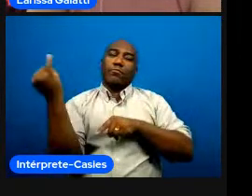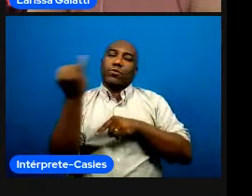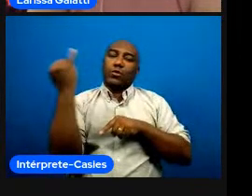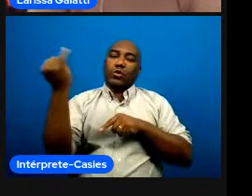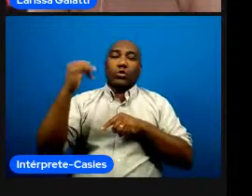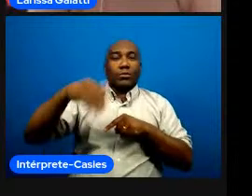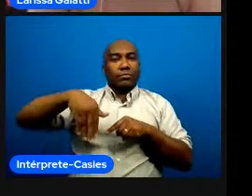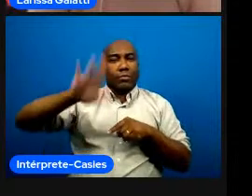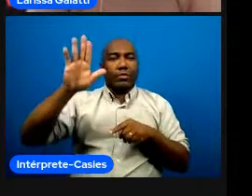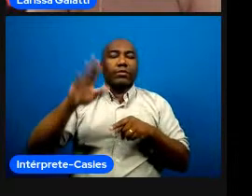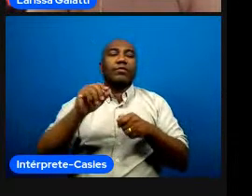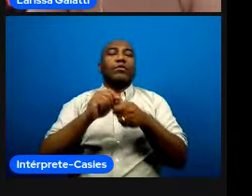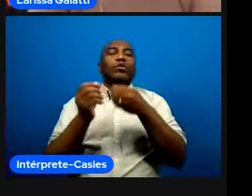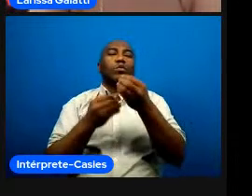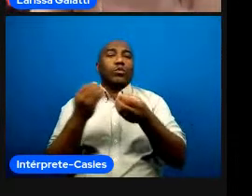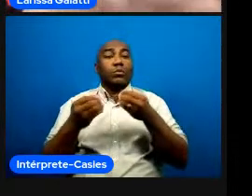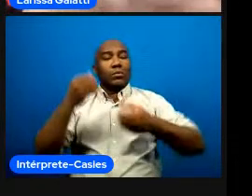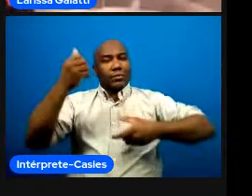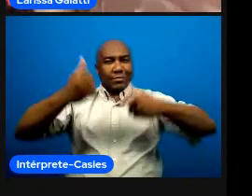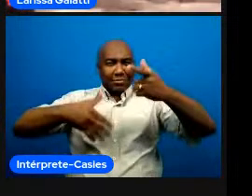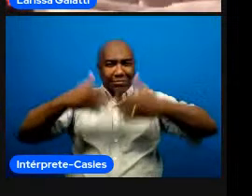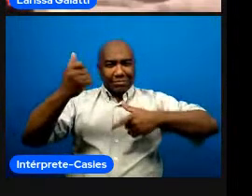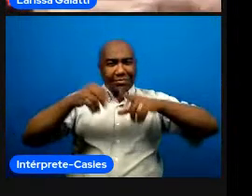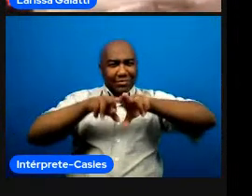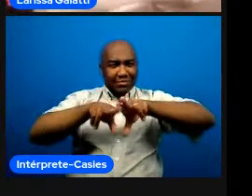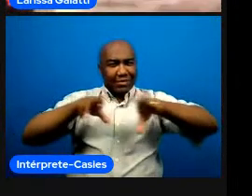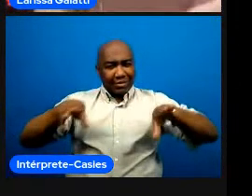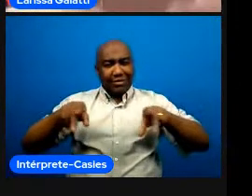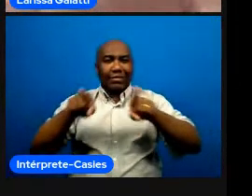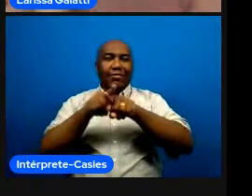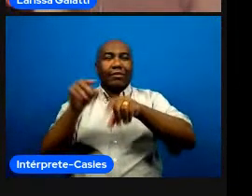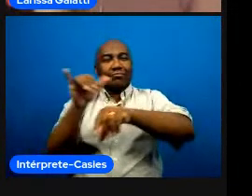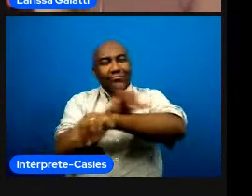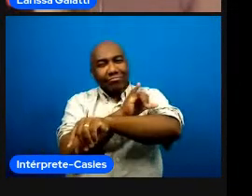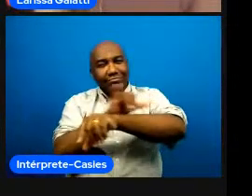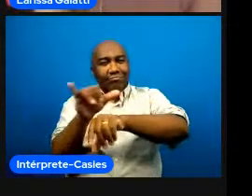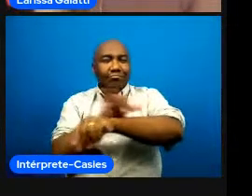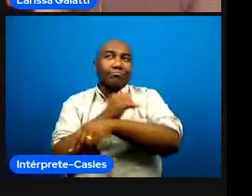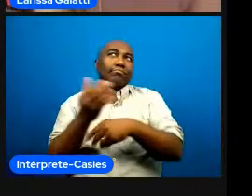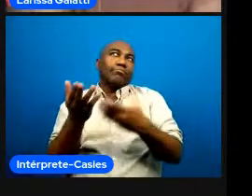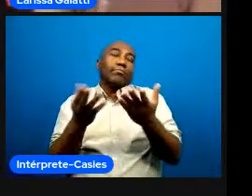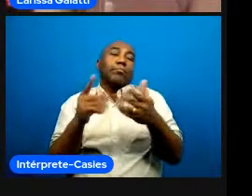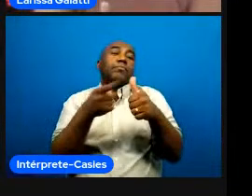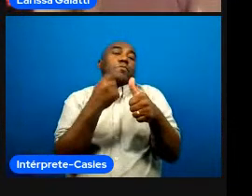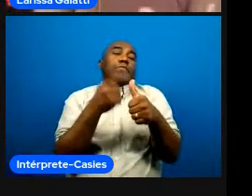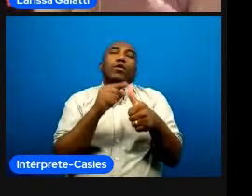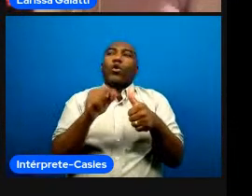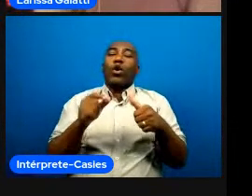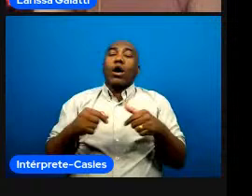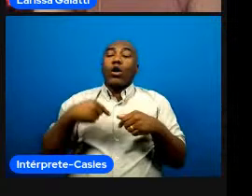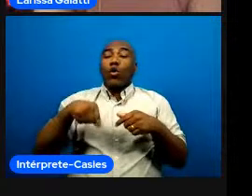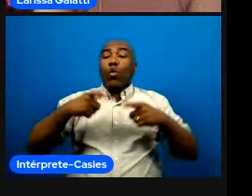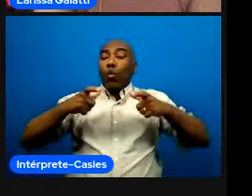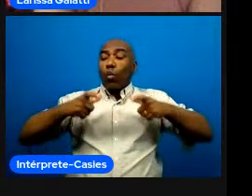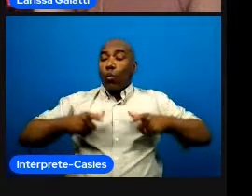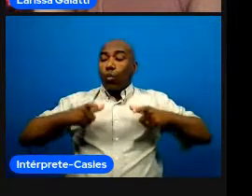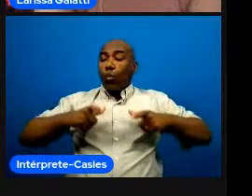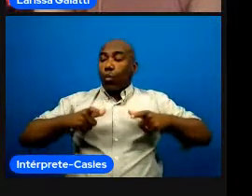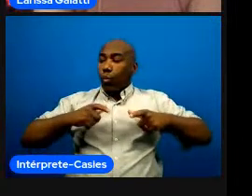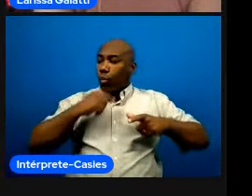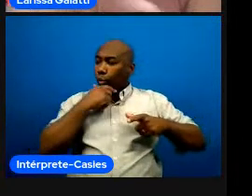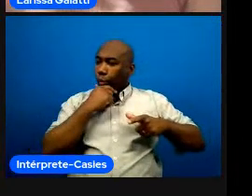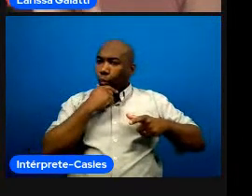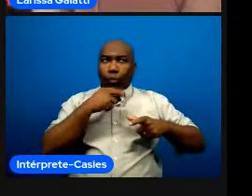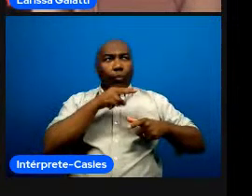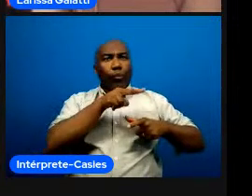as únicas mas primeiro eu defini uma visão estratégia onde que eu estou é que que eu posso melhorar nesse ambiente é